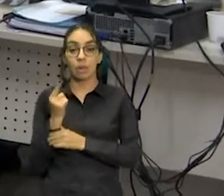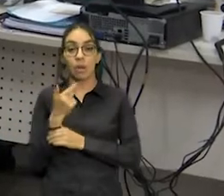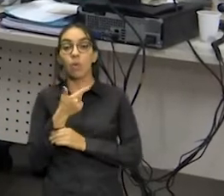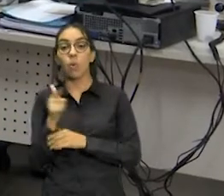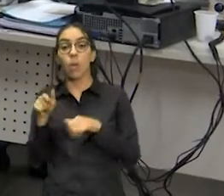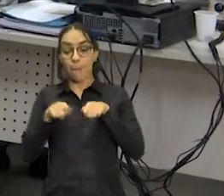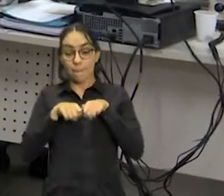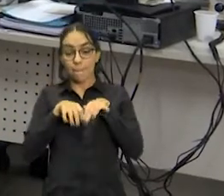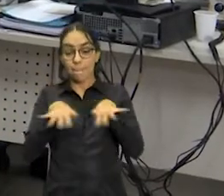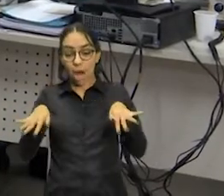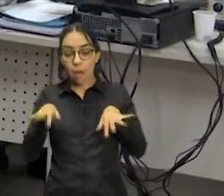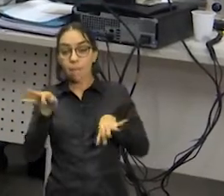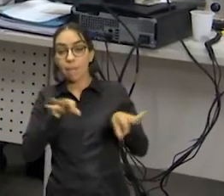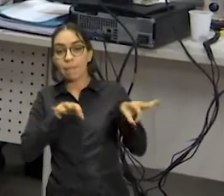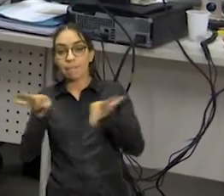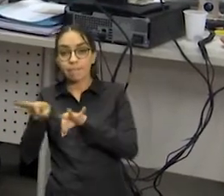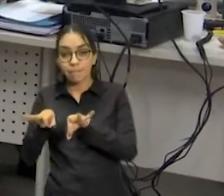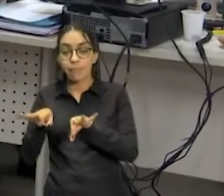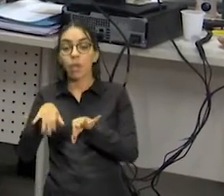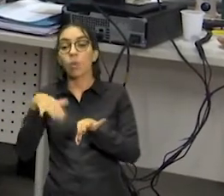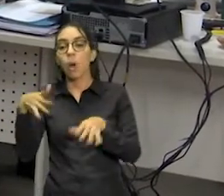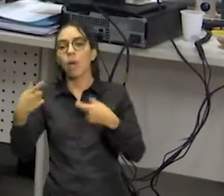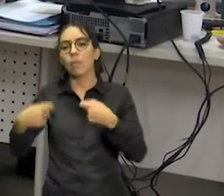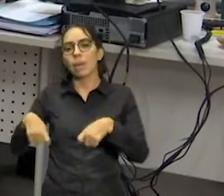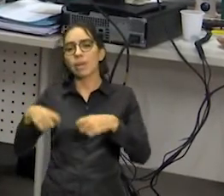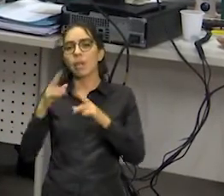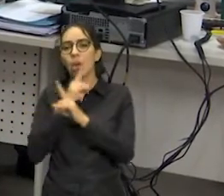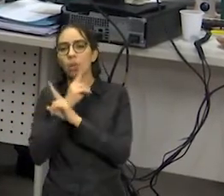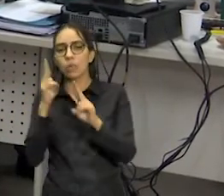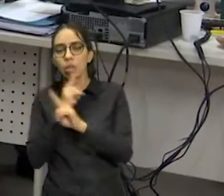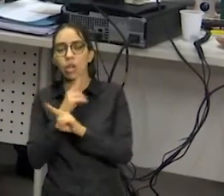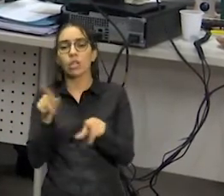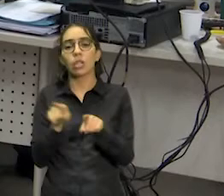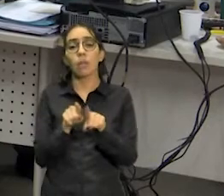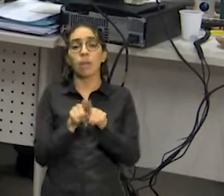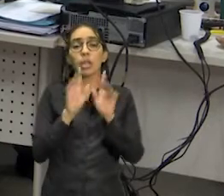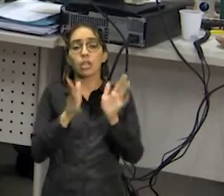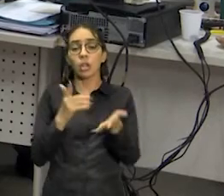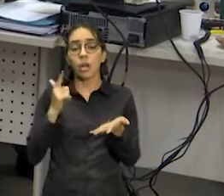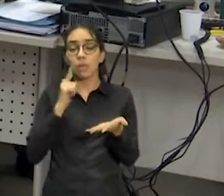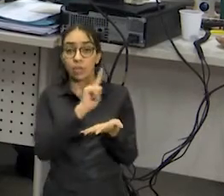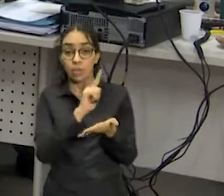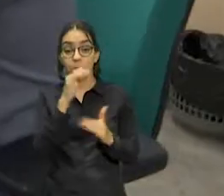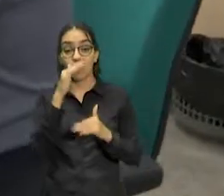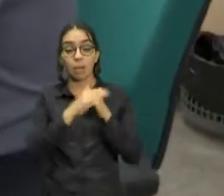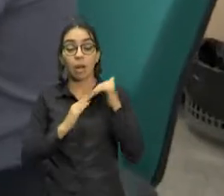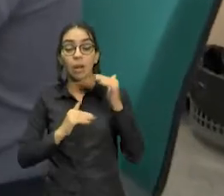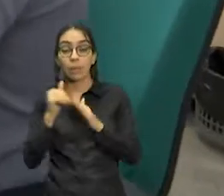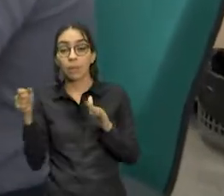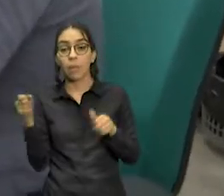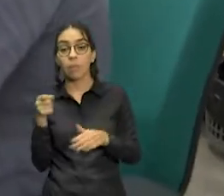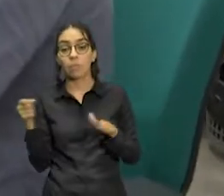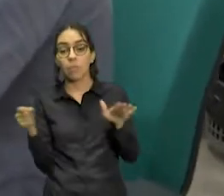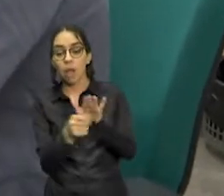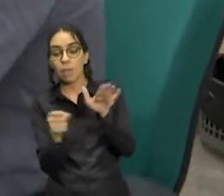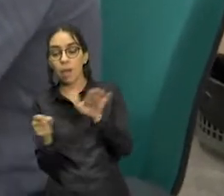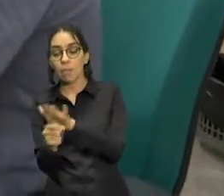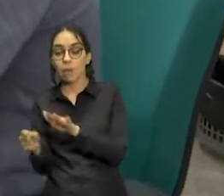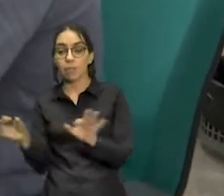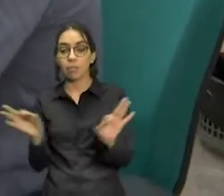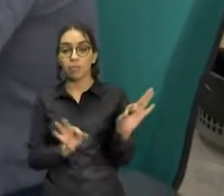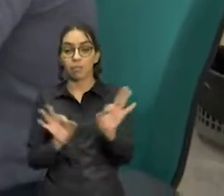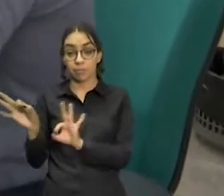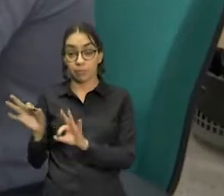lacunas e as prioridades para capacitação e alocação dos profissionais da rede de saúde do Estado. Pautados com o uso de